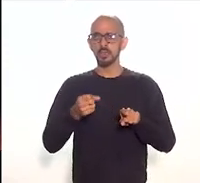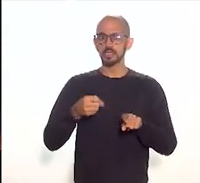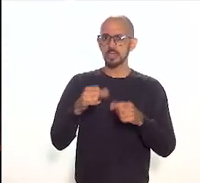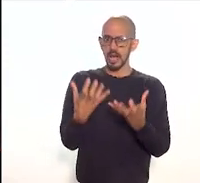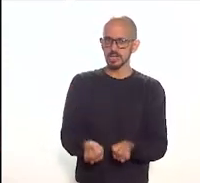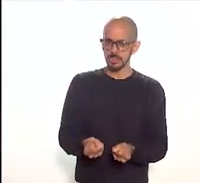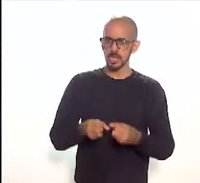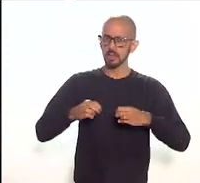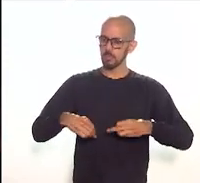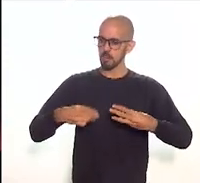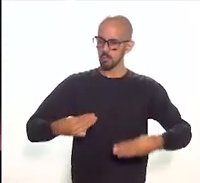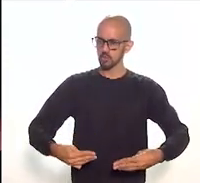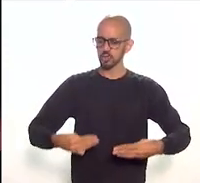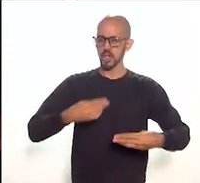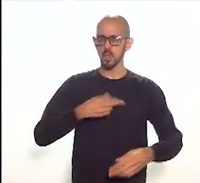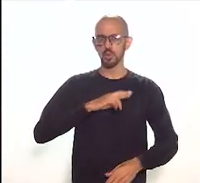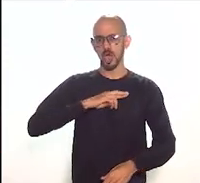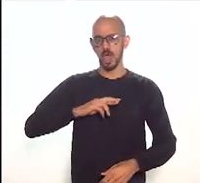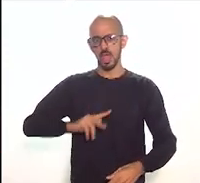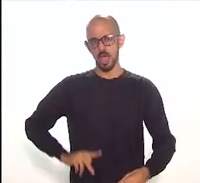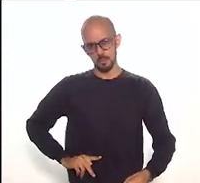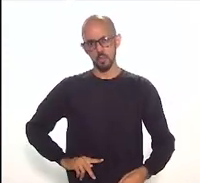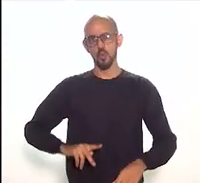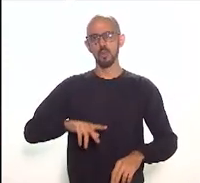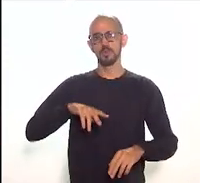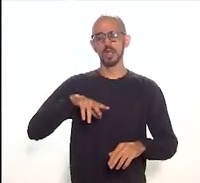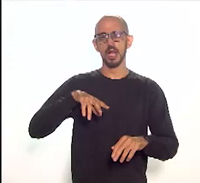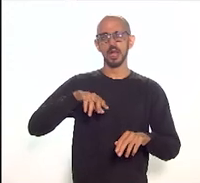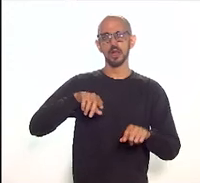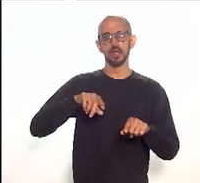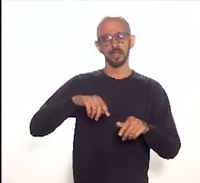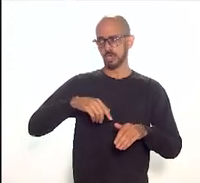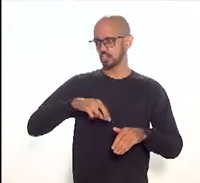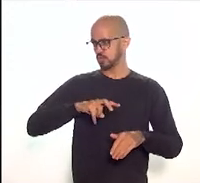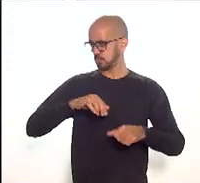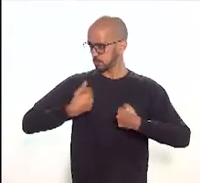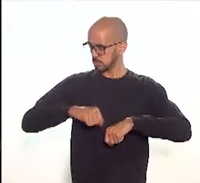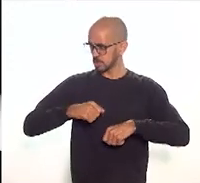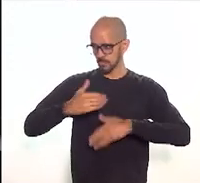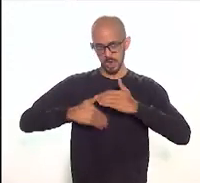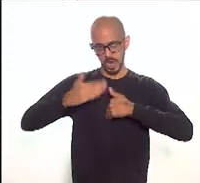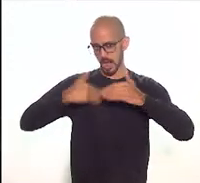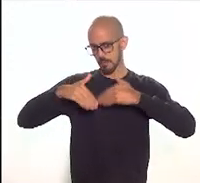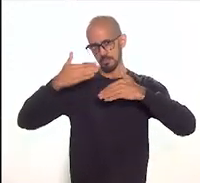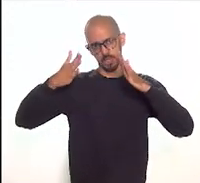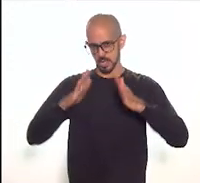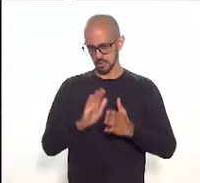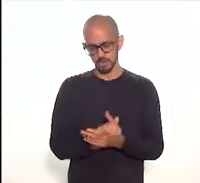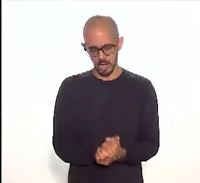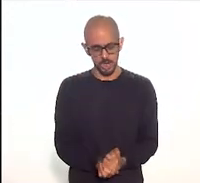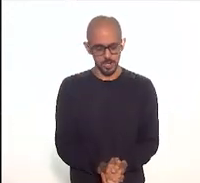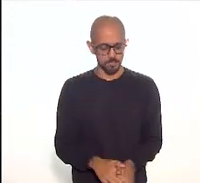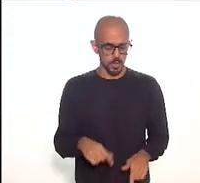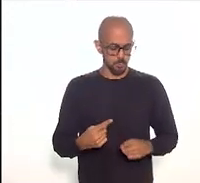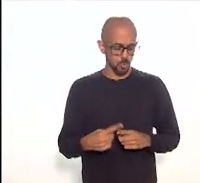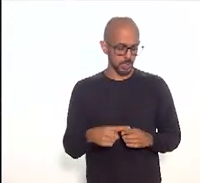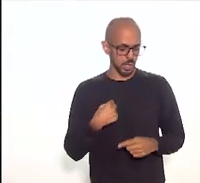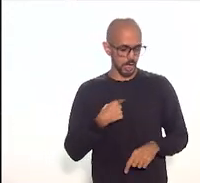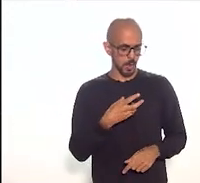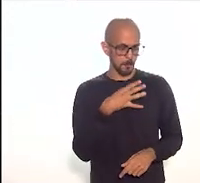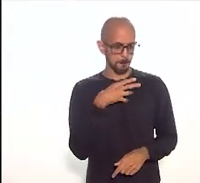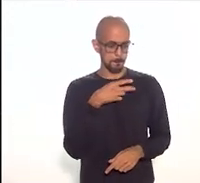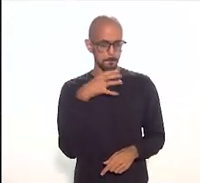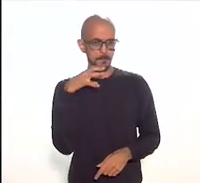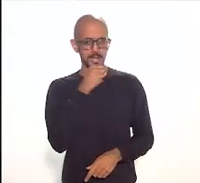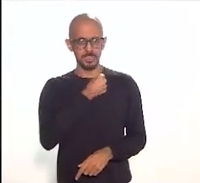República ou se não foi enfim e caminharmos a partir daí porque eu vi aqui um dos itens que me chamou atenção no artigo